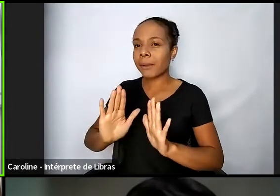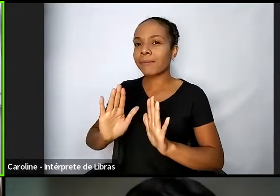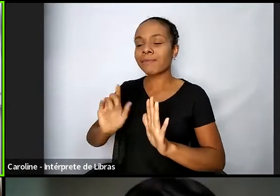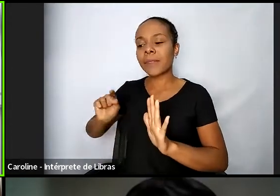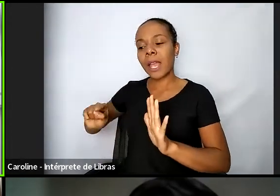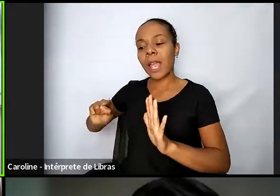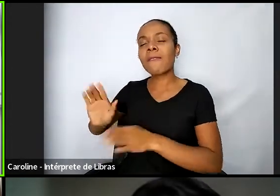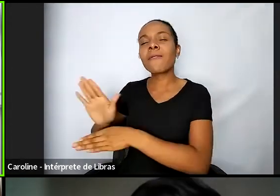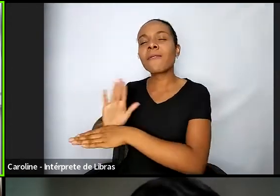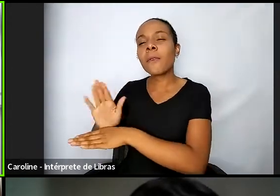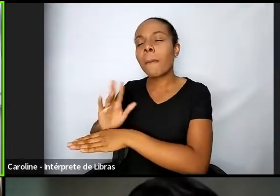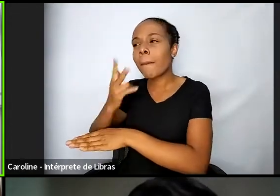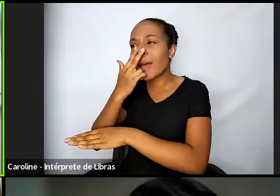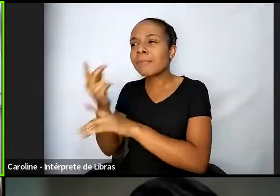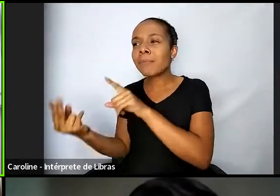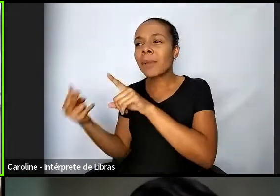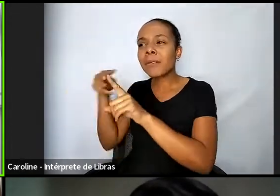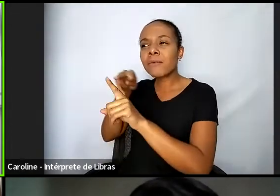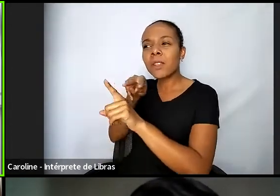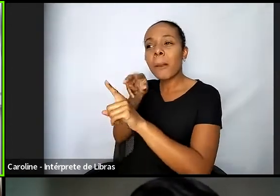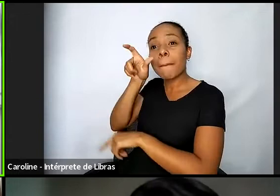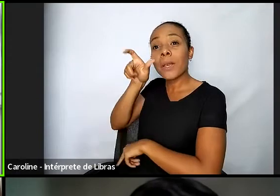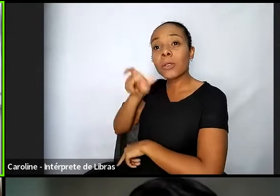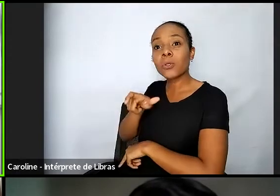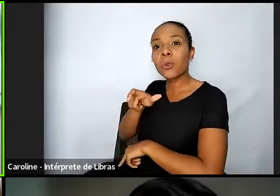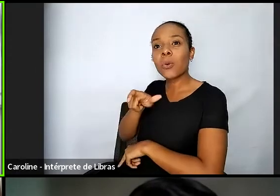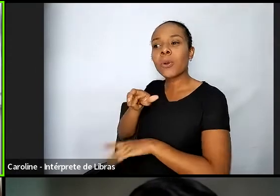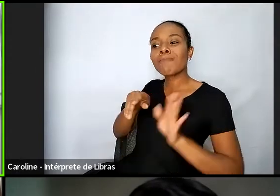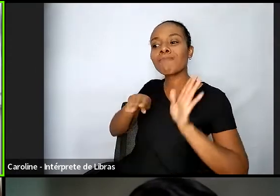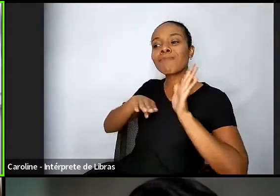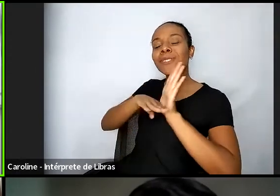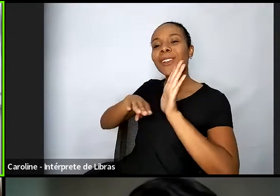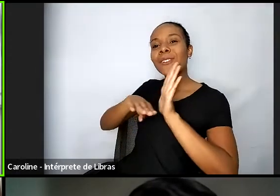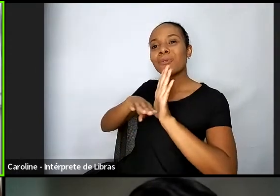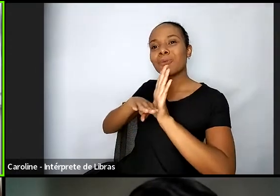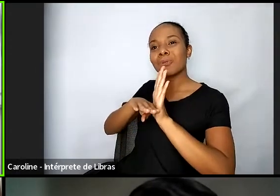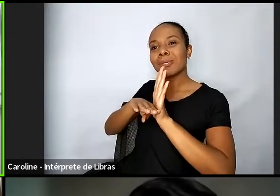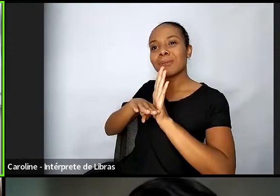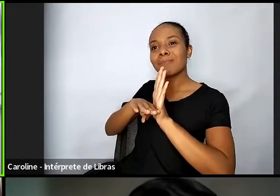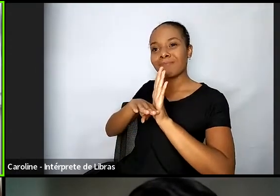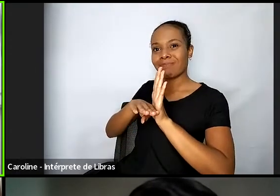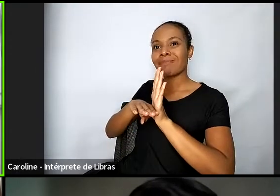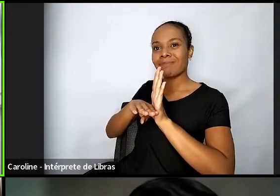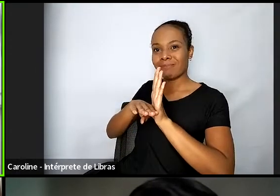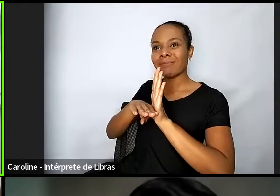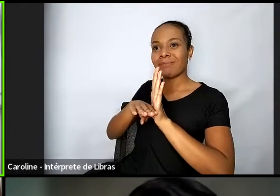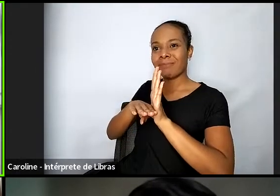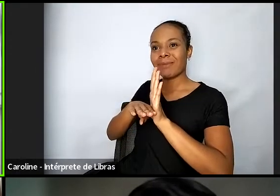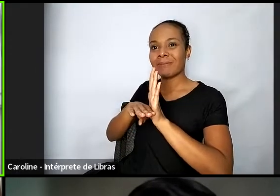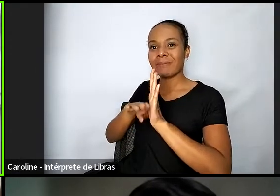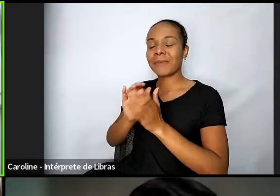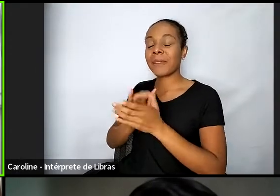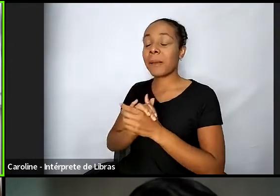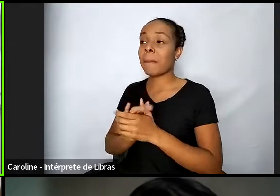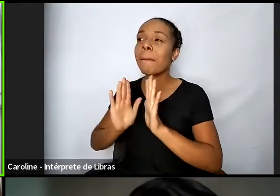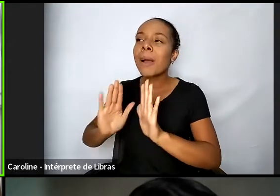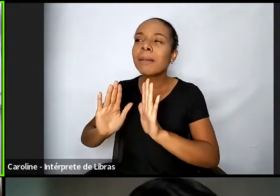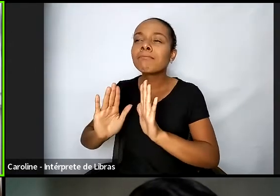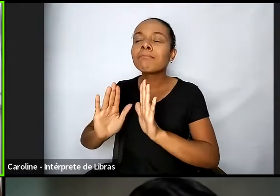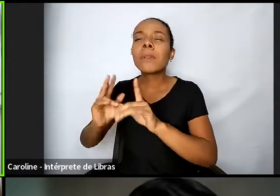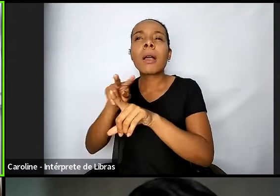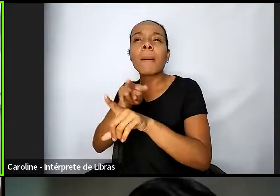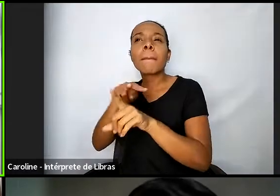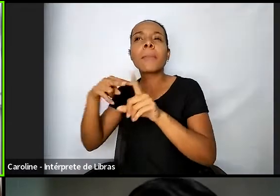Ele é uma história que foi contada pelo Ron junto com o Denver. Mas a perspectiva